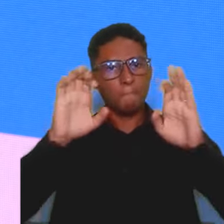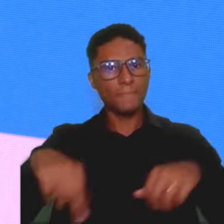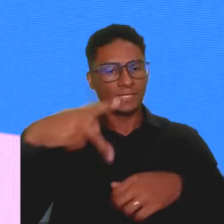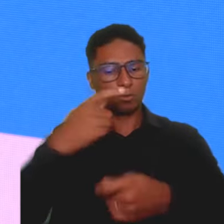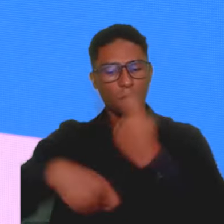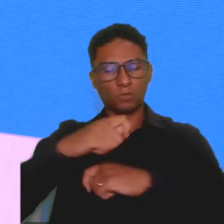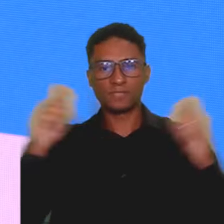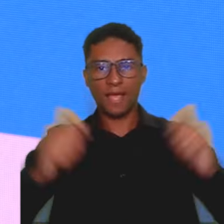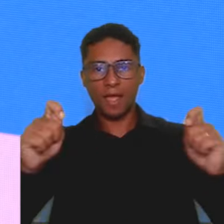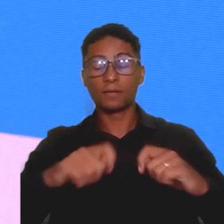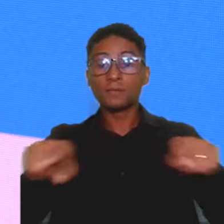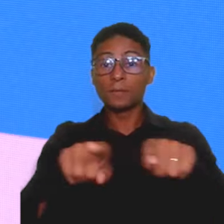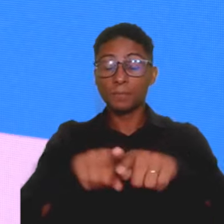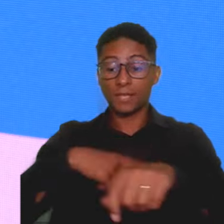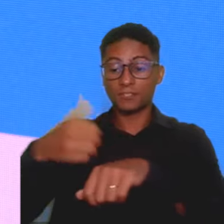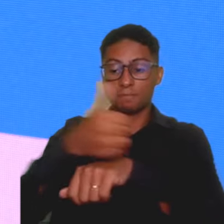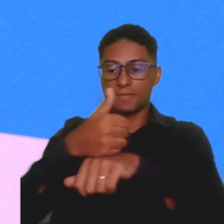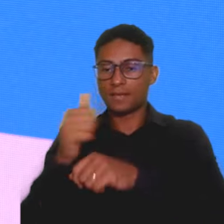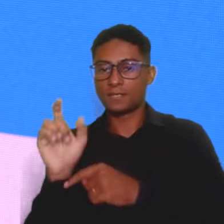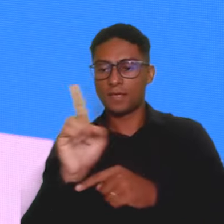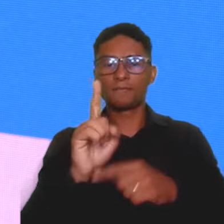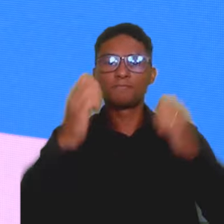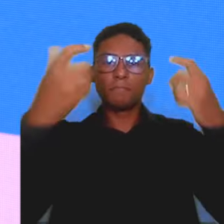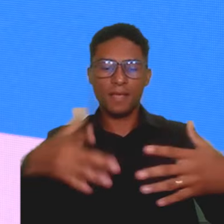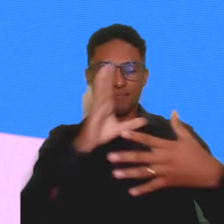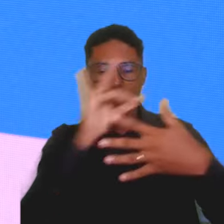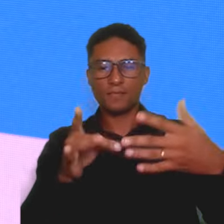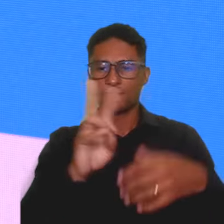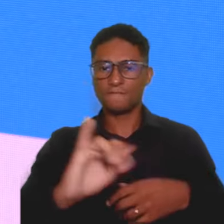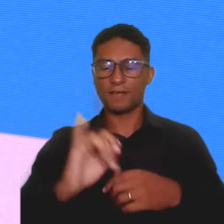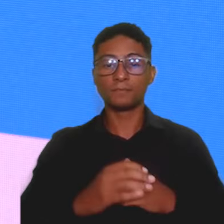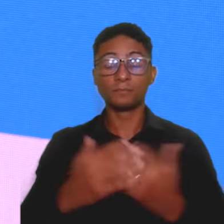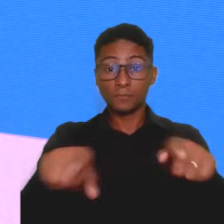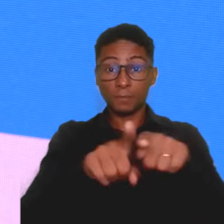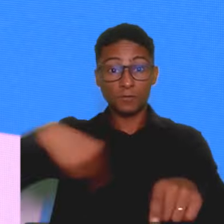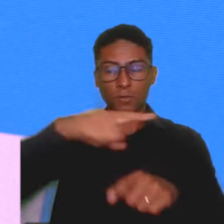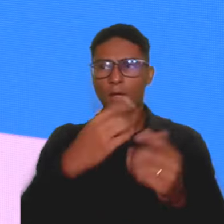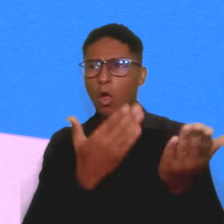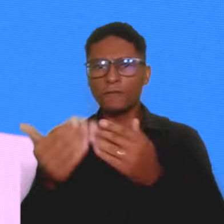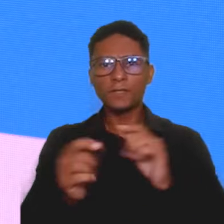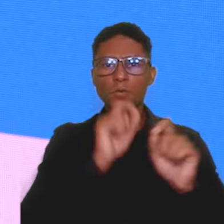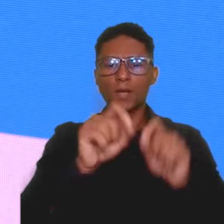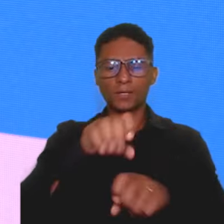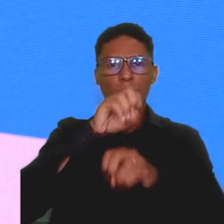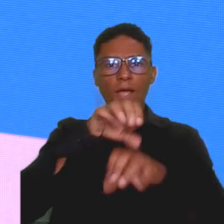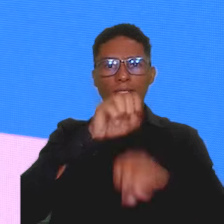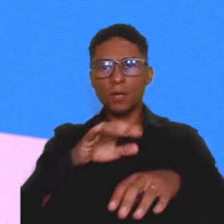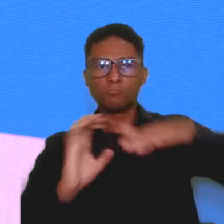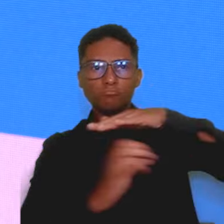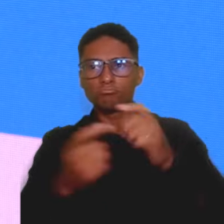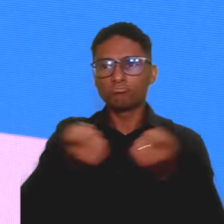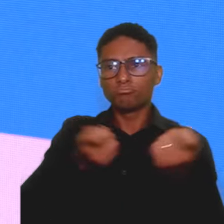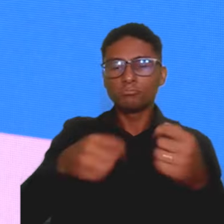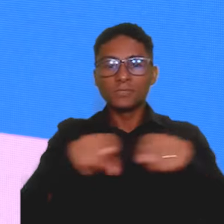negócios. Teremos um especialista no assunto para lhe mostrar todos os detalhes. Vamos falar também sobre a educação empreendedora, o